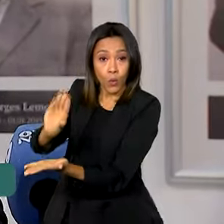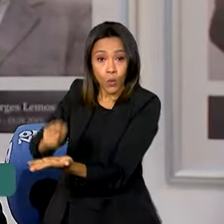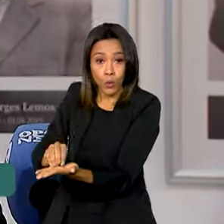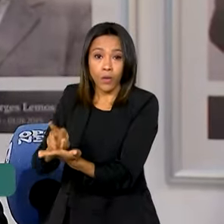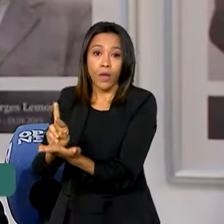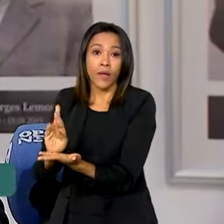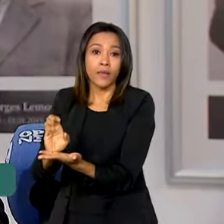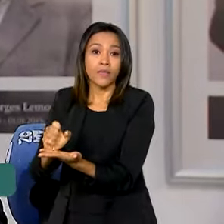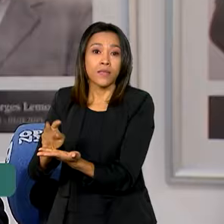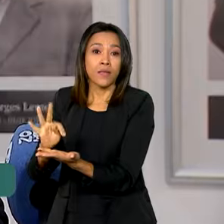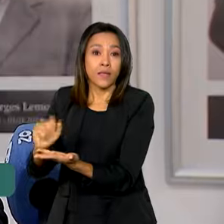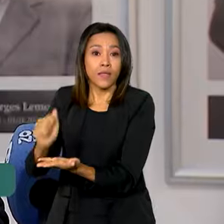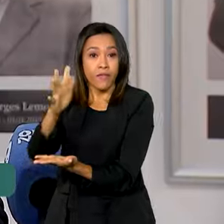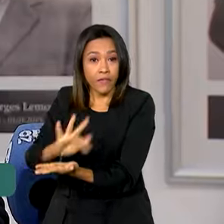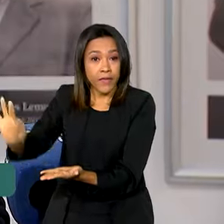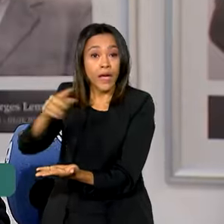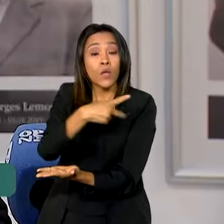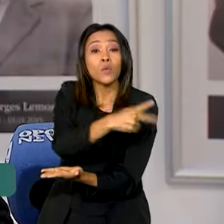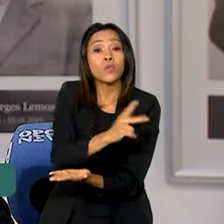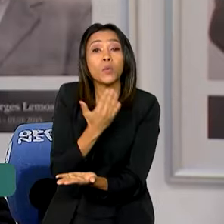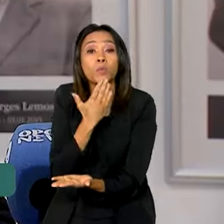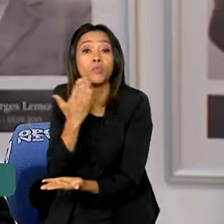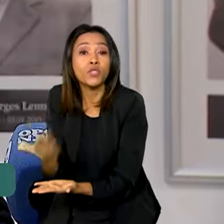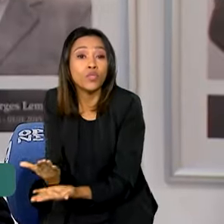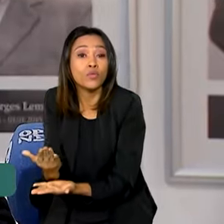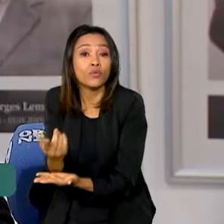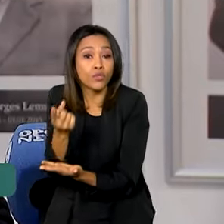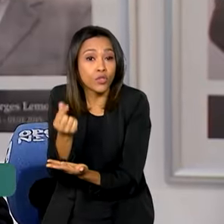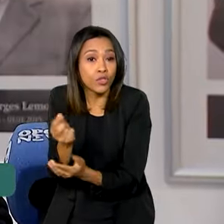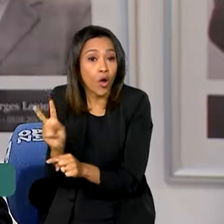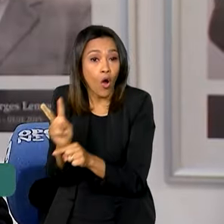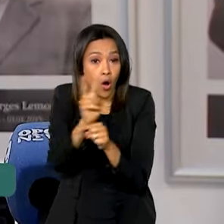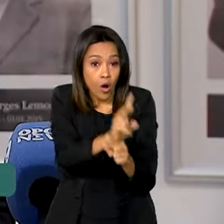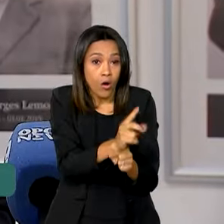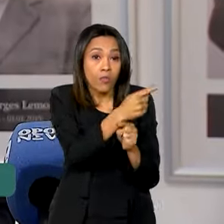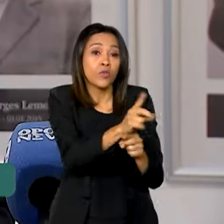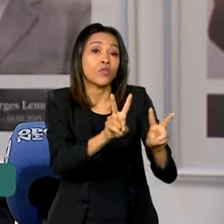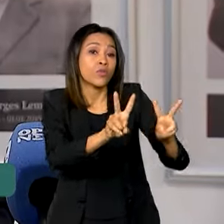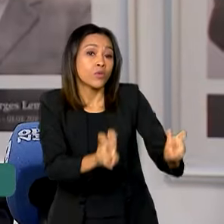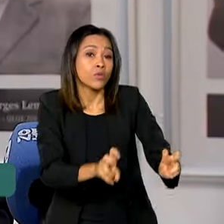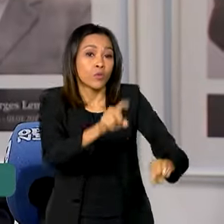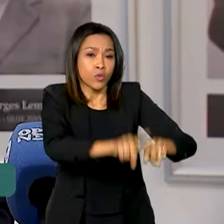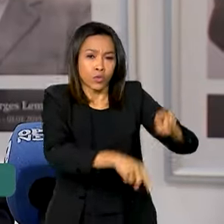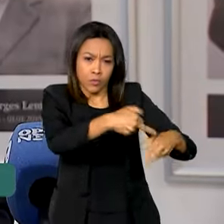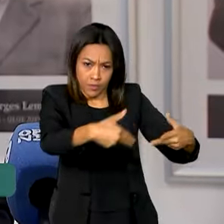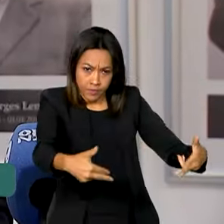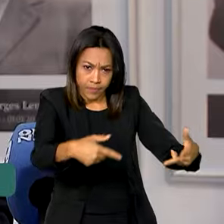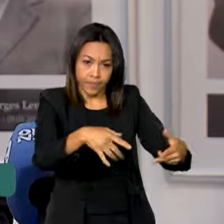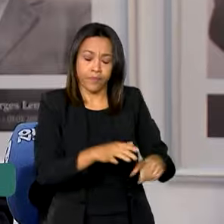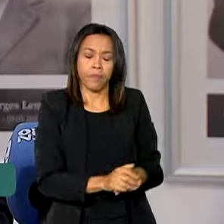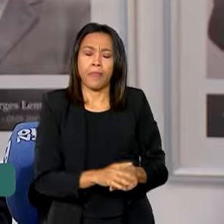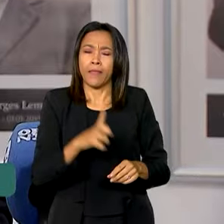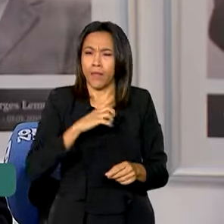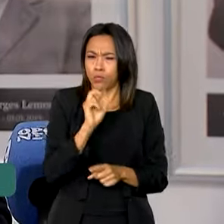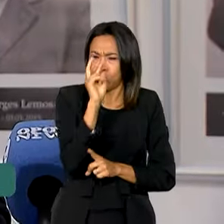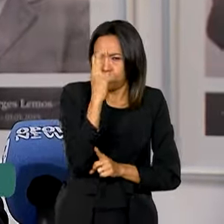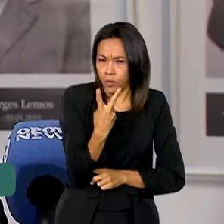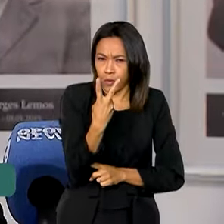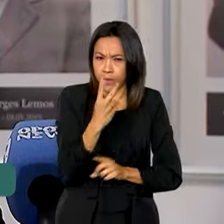pedido de depreciação acelerada. Qual a importância disso? Nós temos dois desafios.